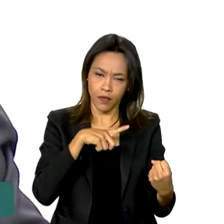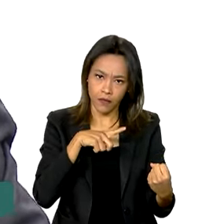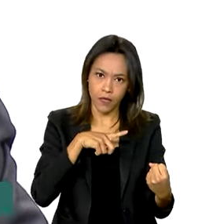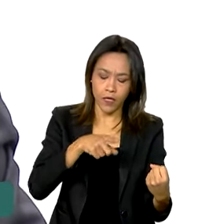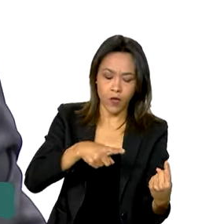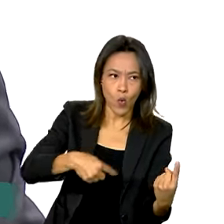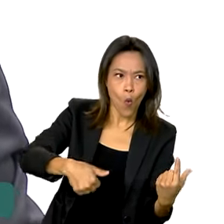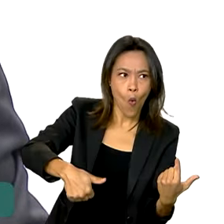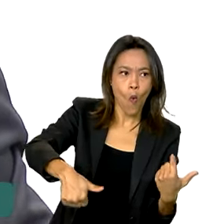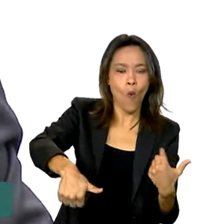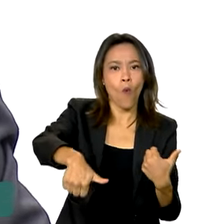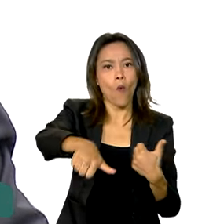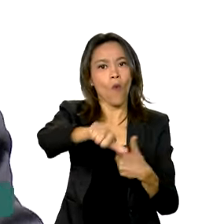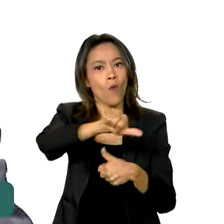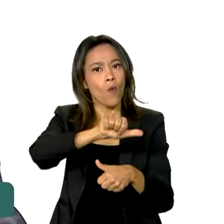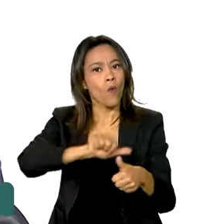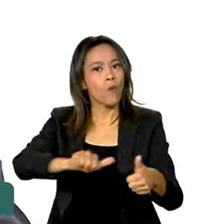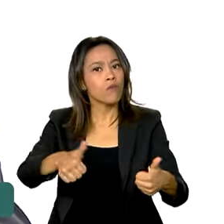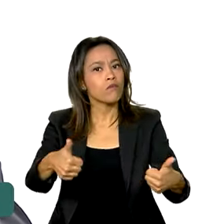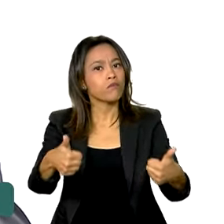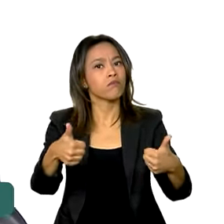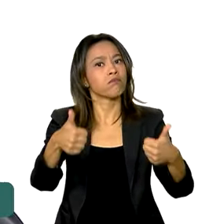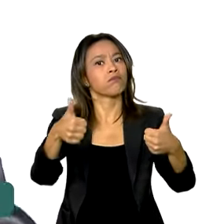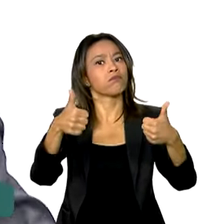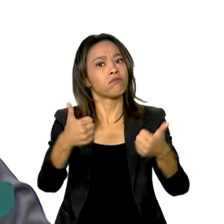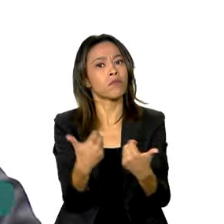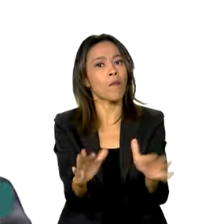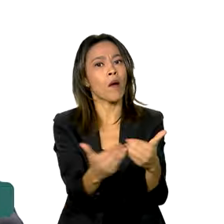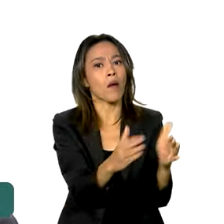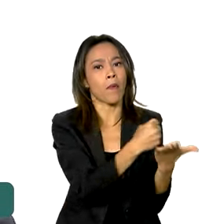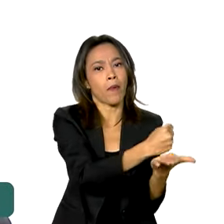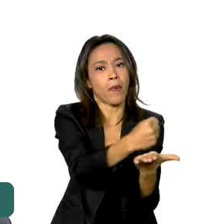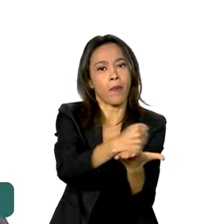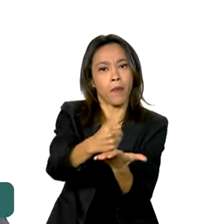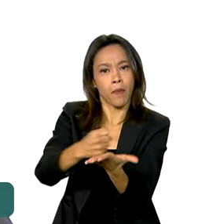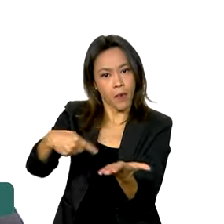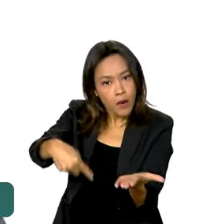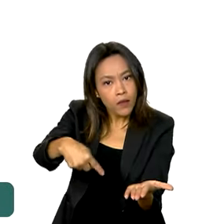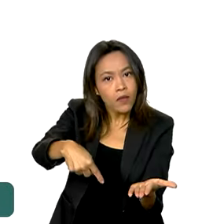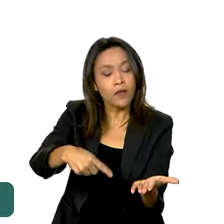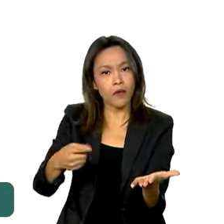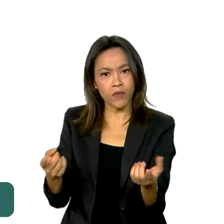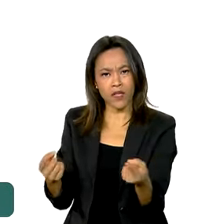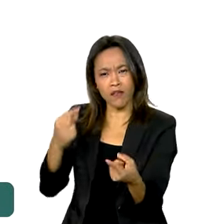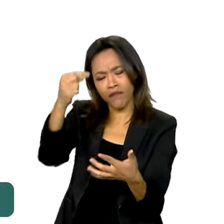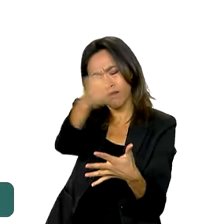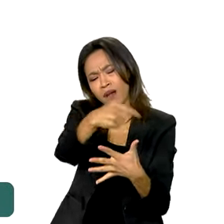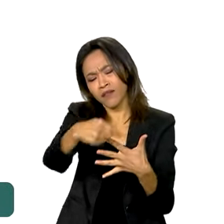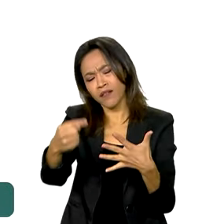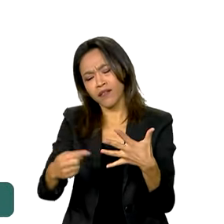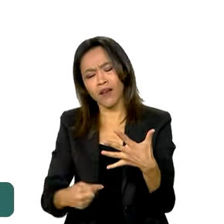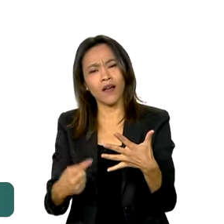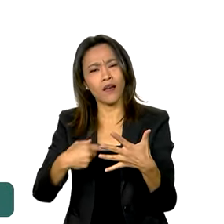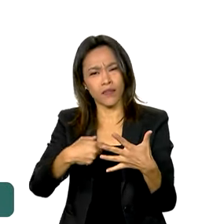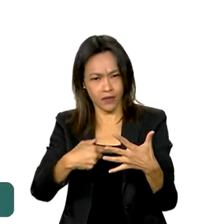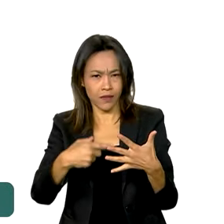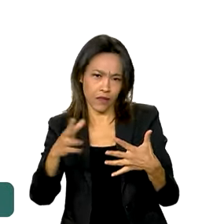transformar em postos de trabalho você tem um conjunto de ações aqui